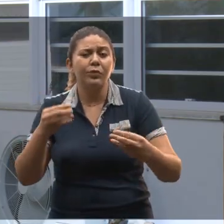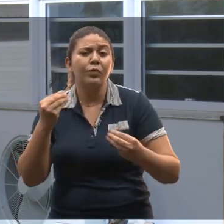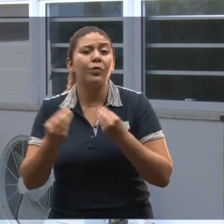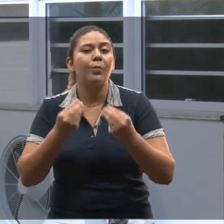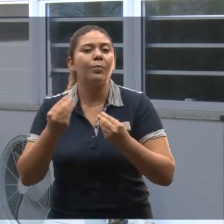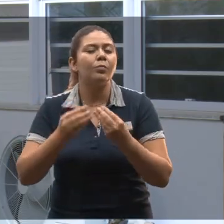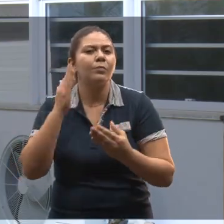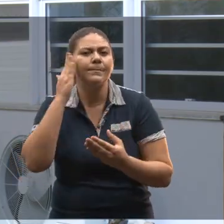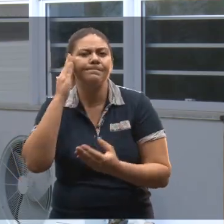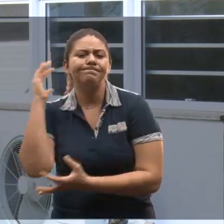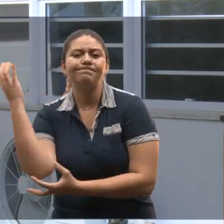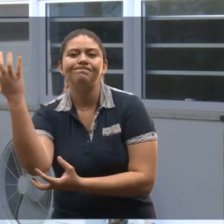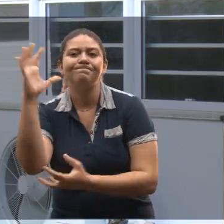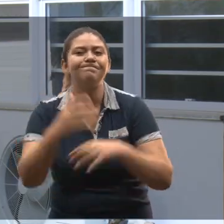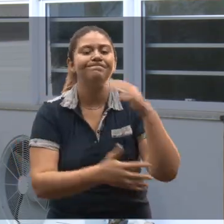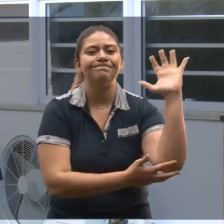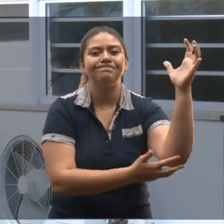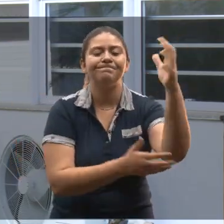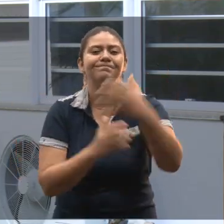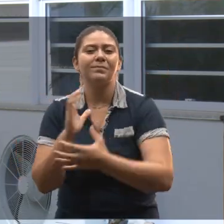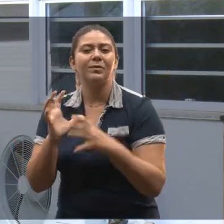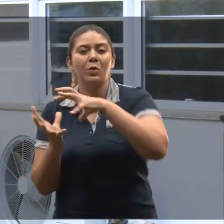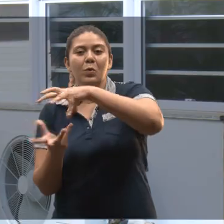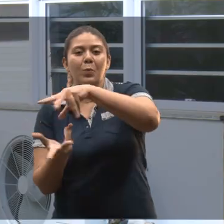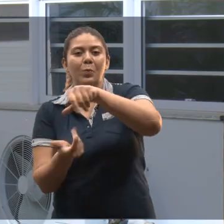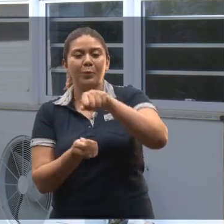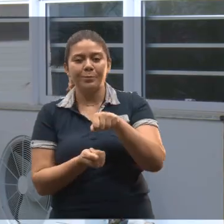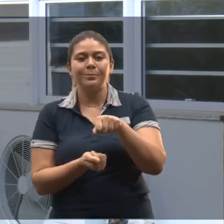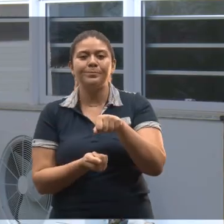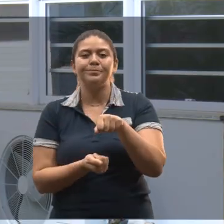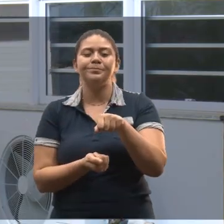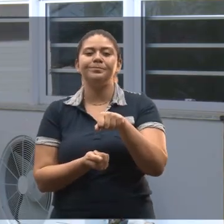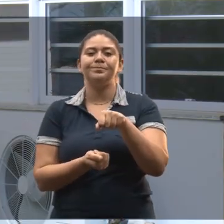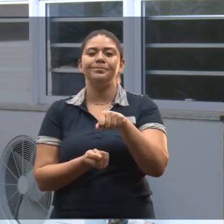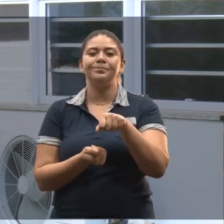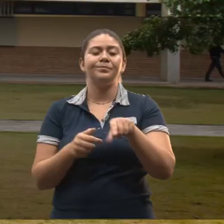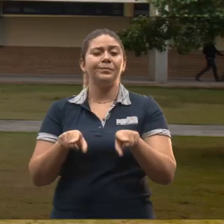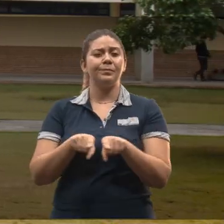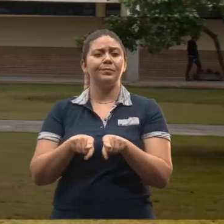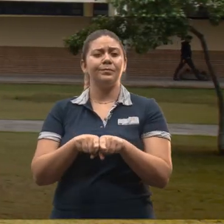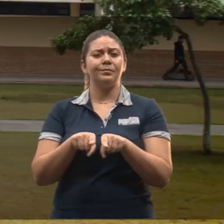acontecem, por que elas acontecem, entender a natureza e o mundo à nossa volta